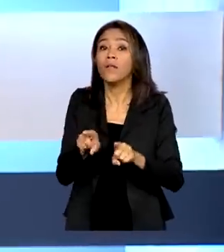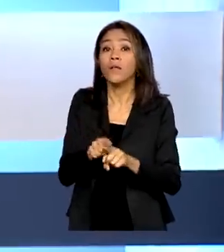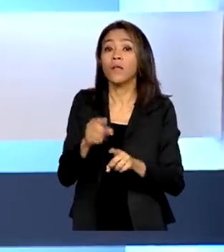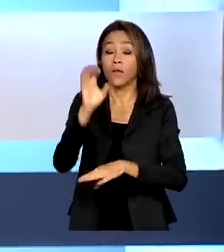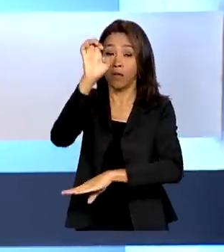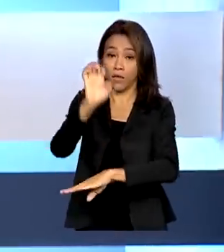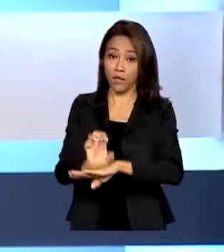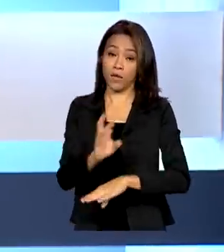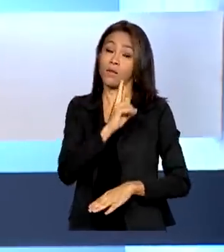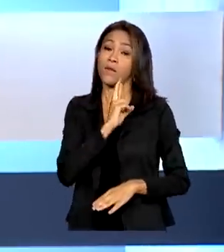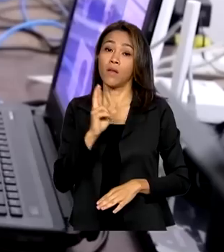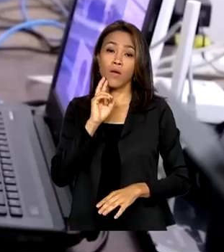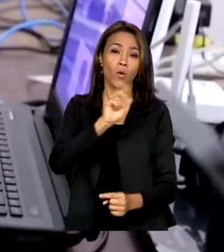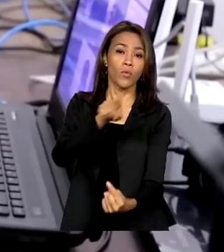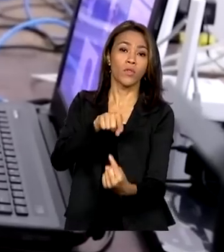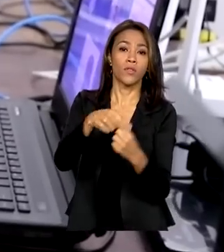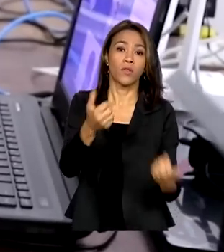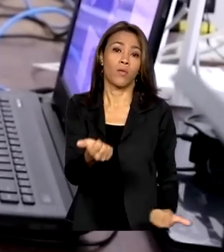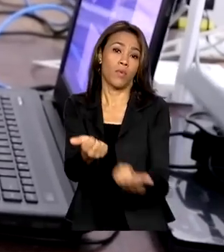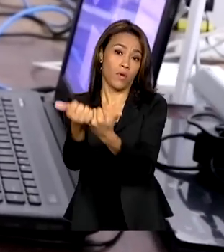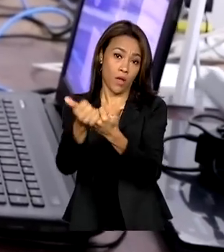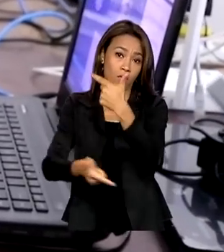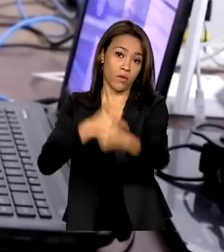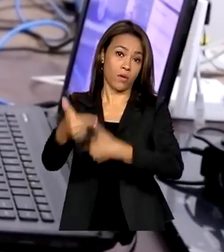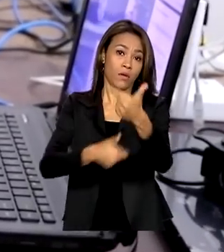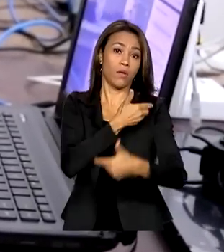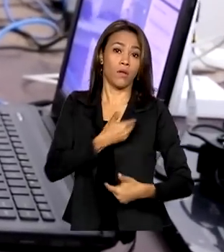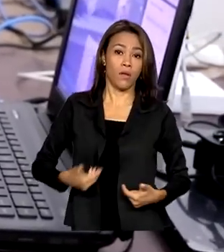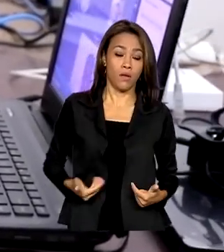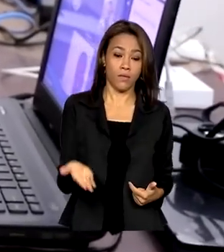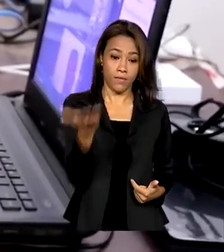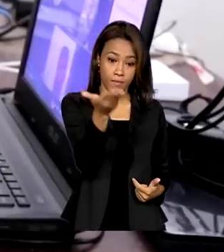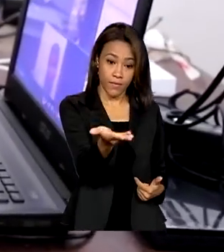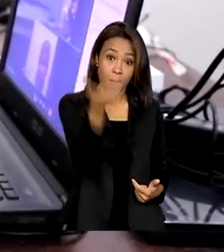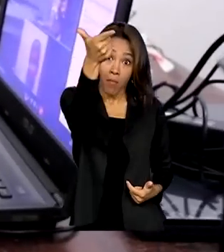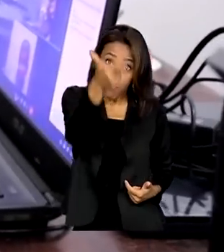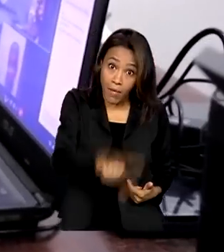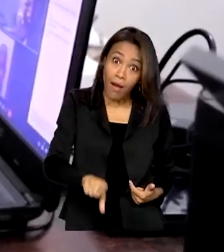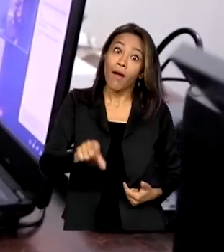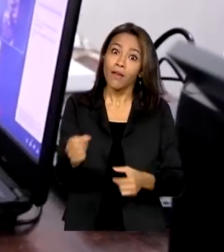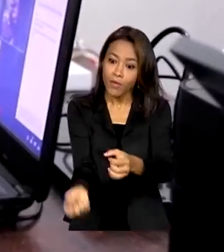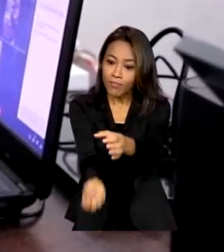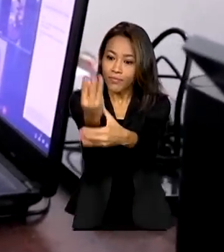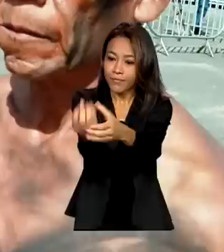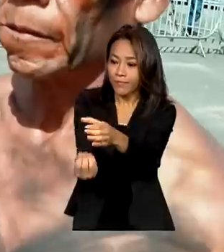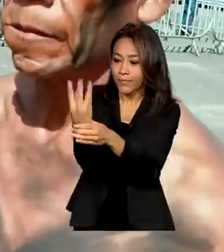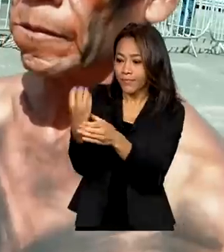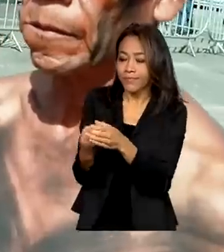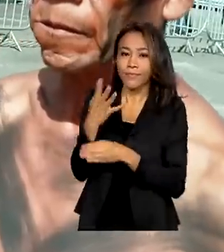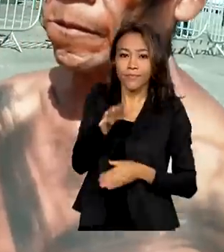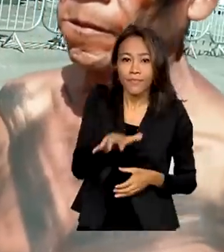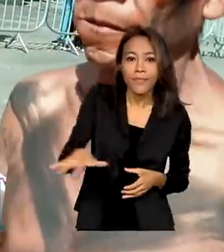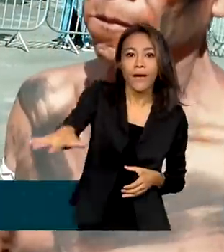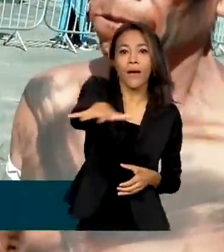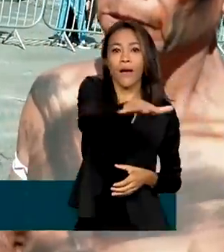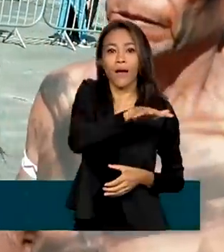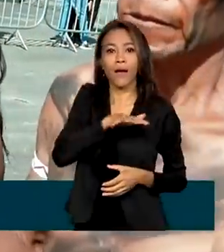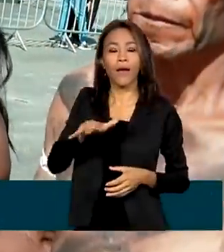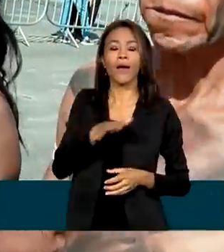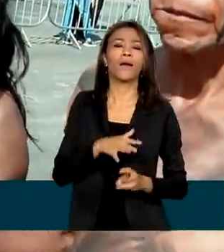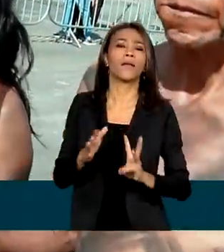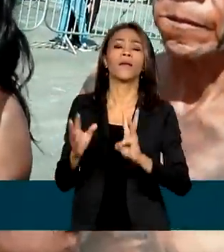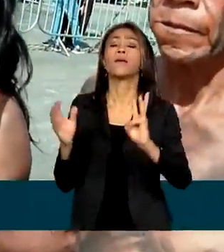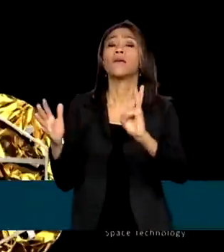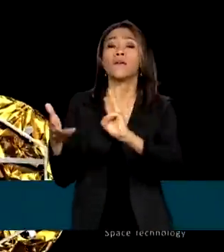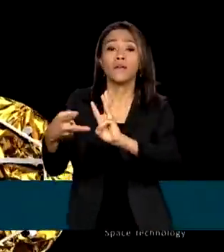serviços na região. Mais pontos de internet e banda larga vão ser instalados no território Yanomami pela